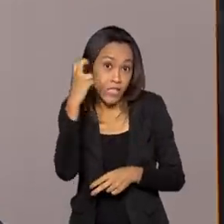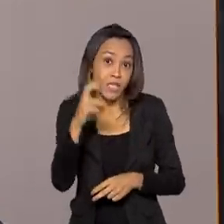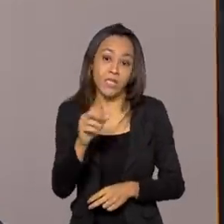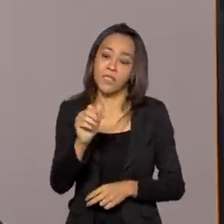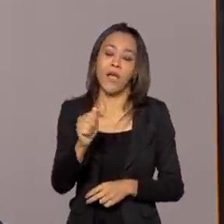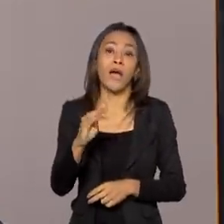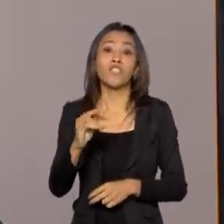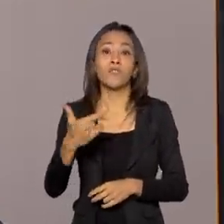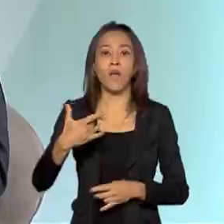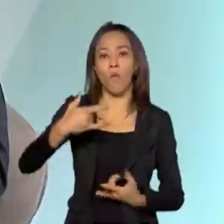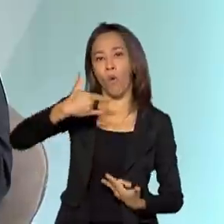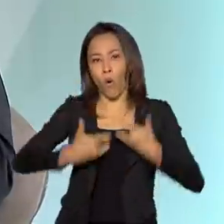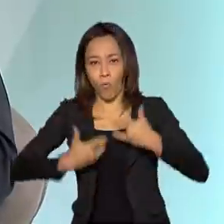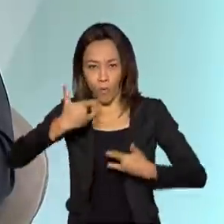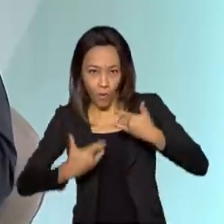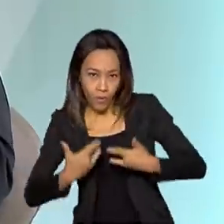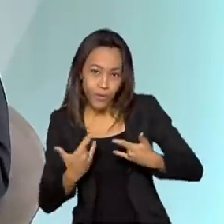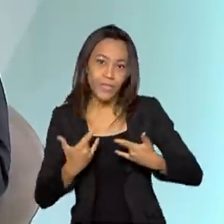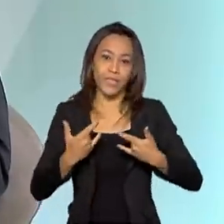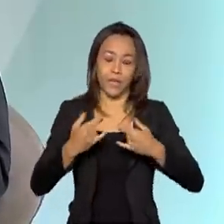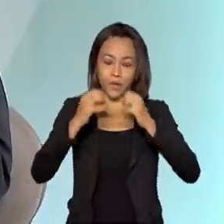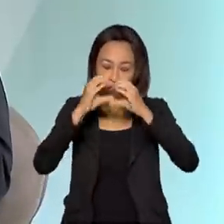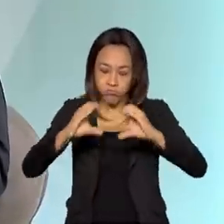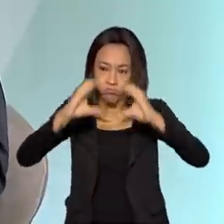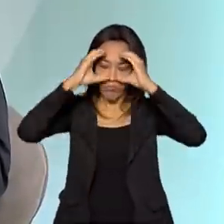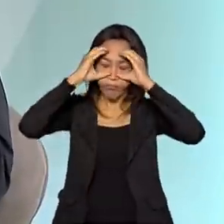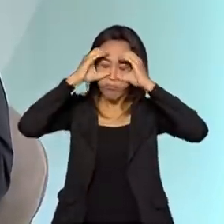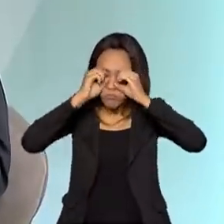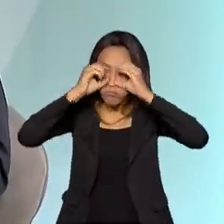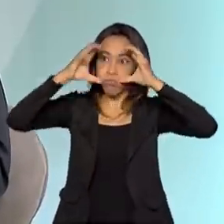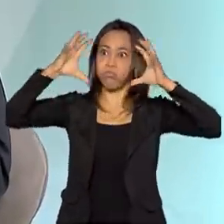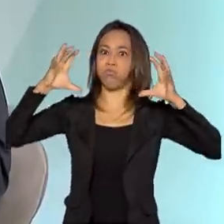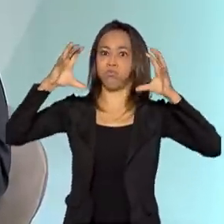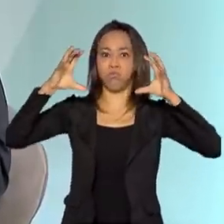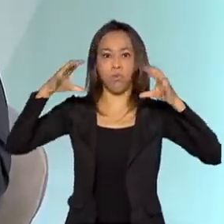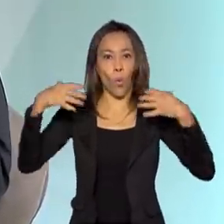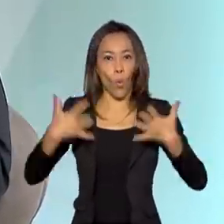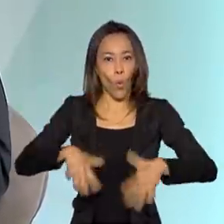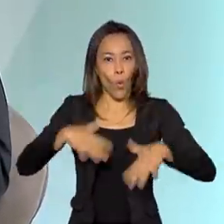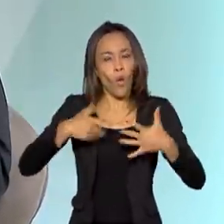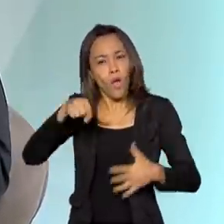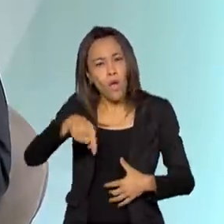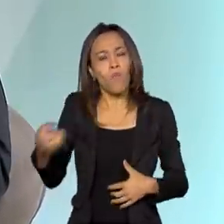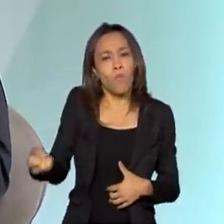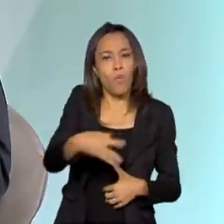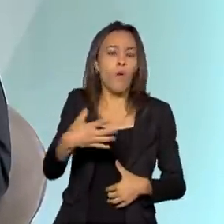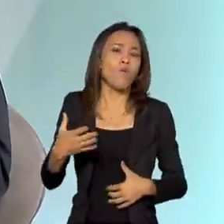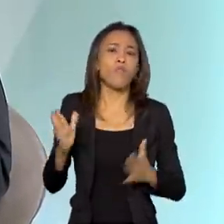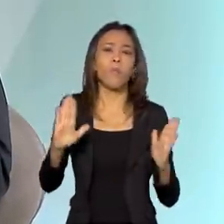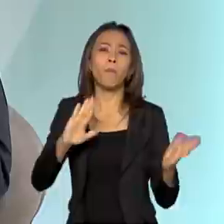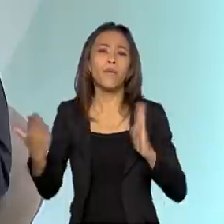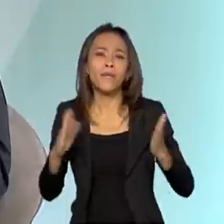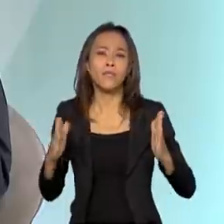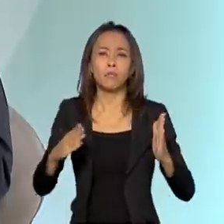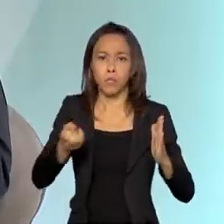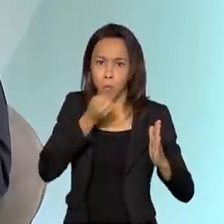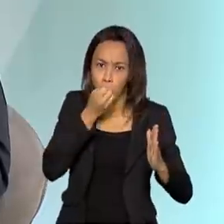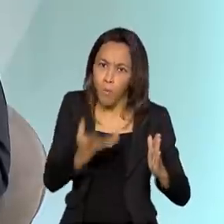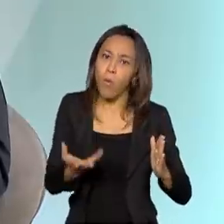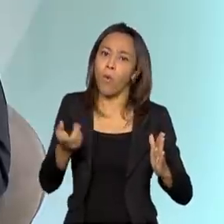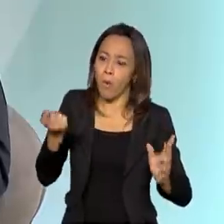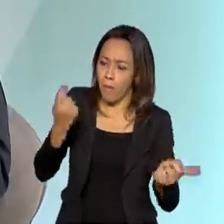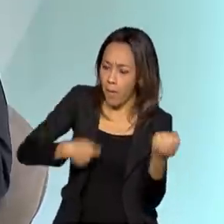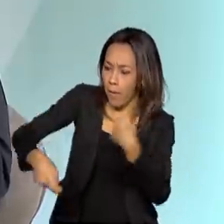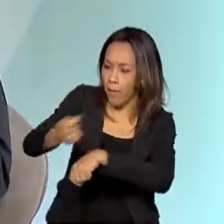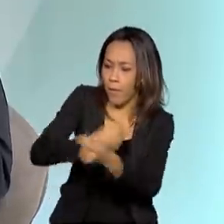robótica, como realidade mista e realidade aumentada. Então, estamos falando de uma nova era em termos de possibilidades de ganhos de produtividade, sem os